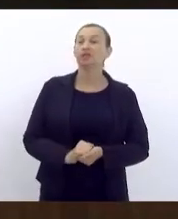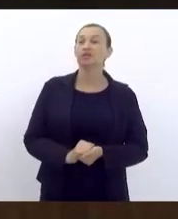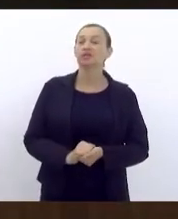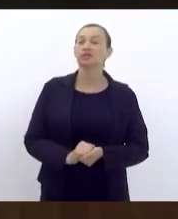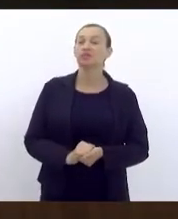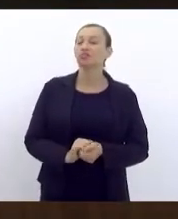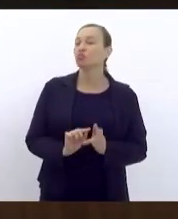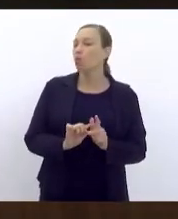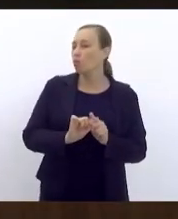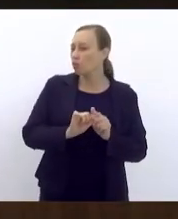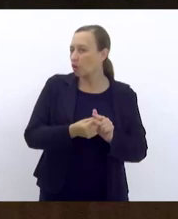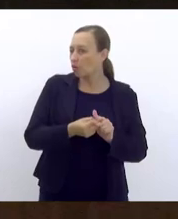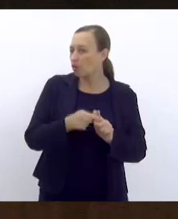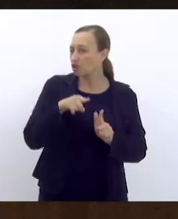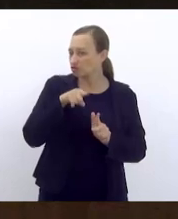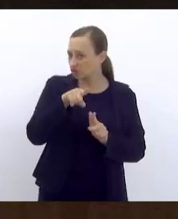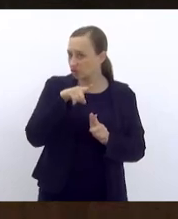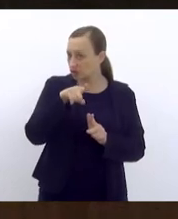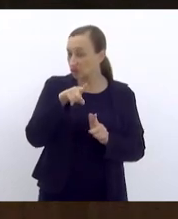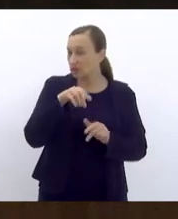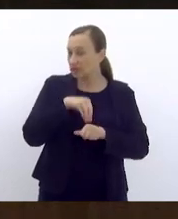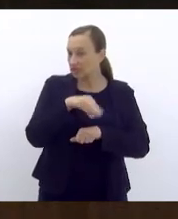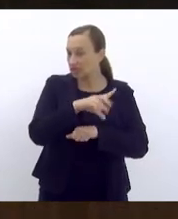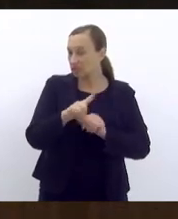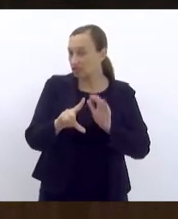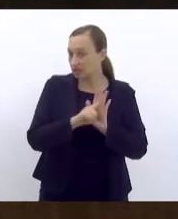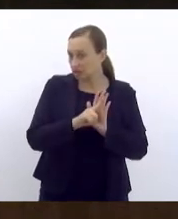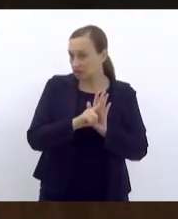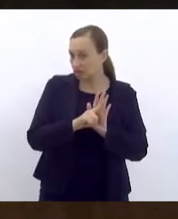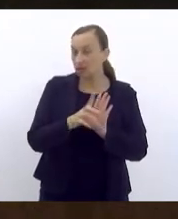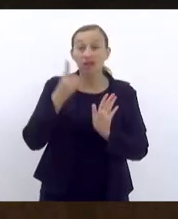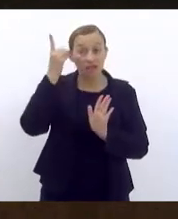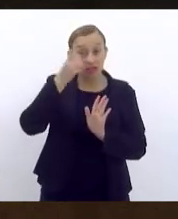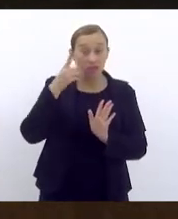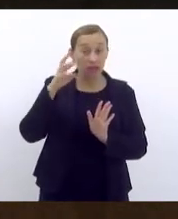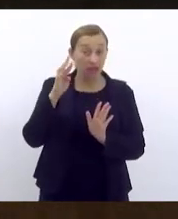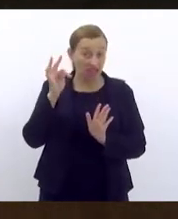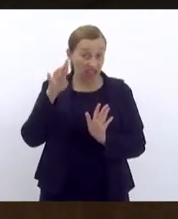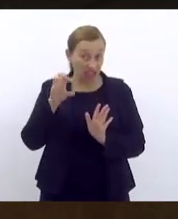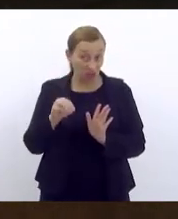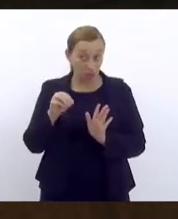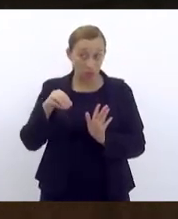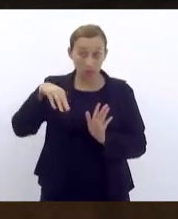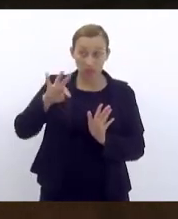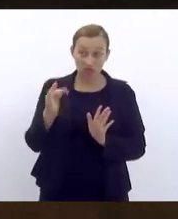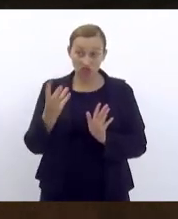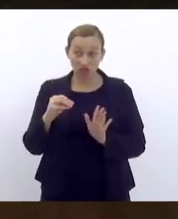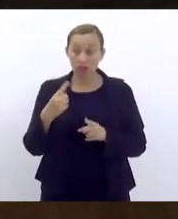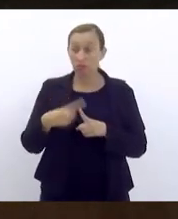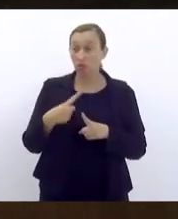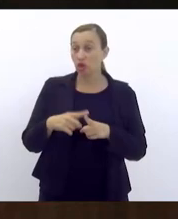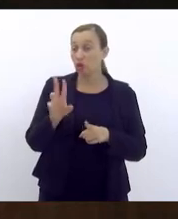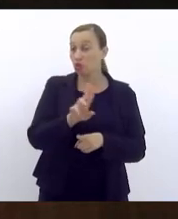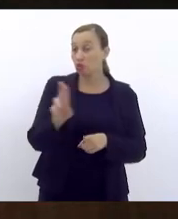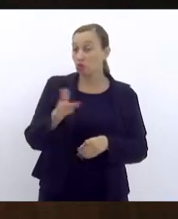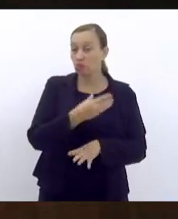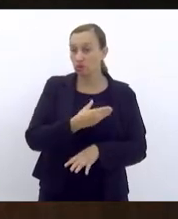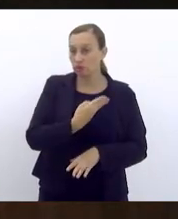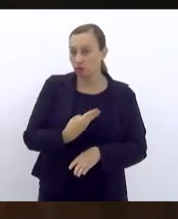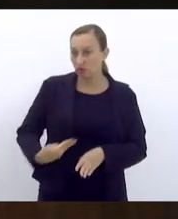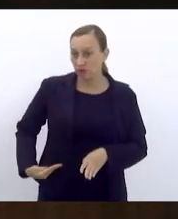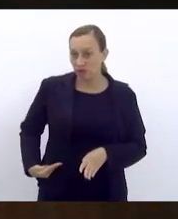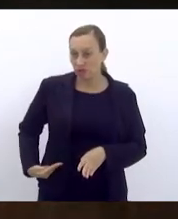correção na indicação legislativa do deputado Renato Machado, porque o nome do governador